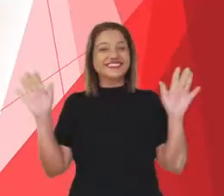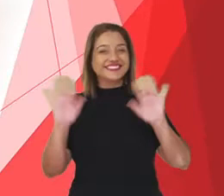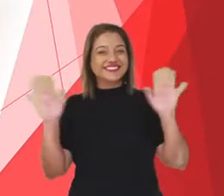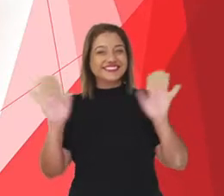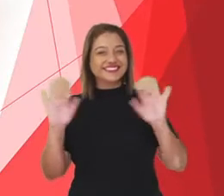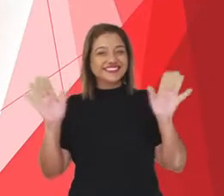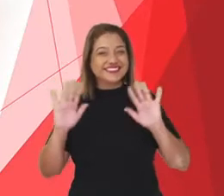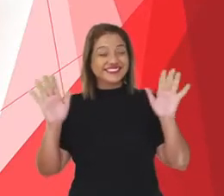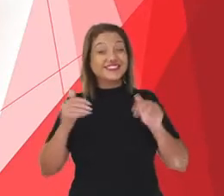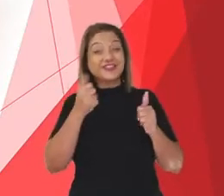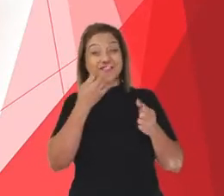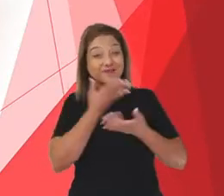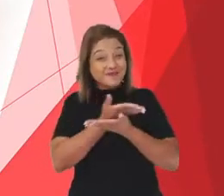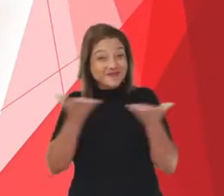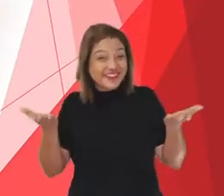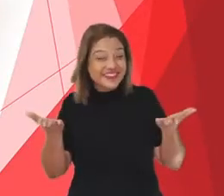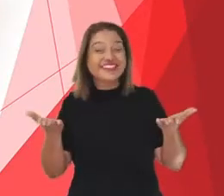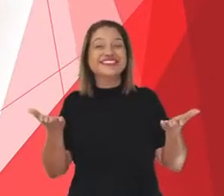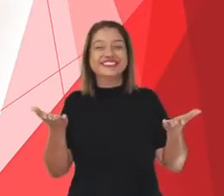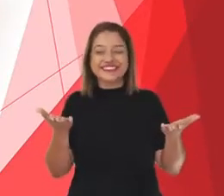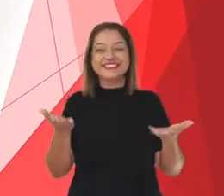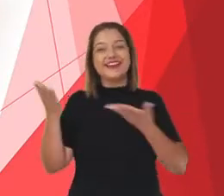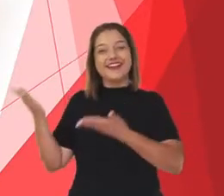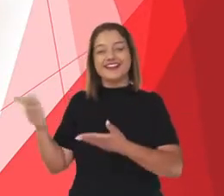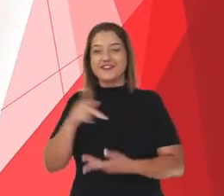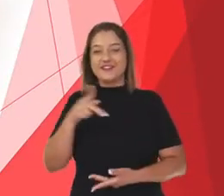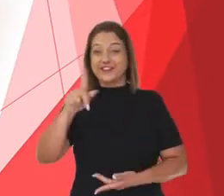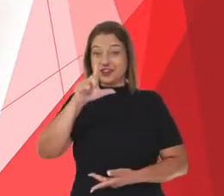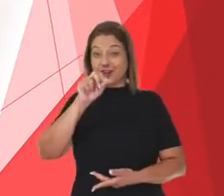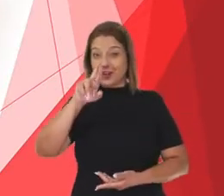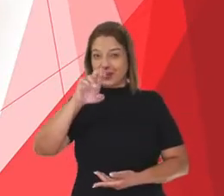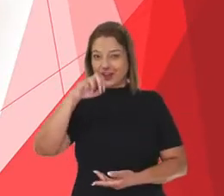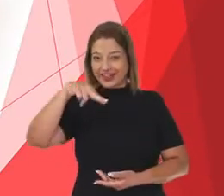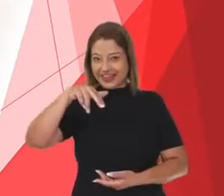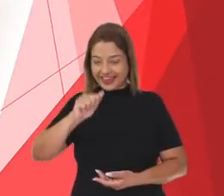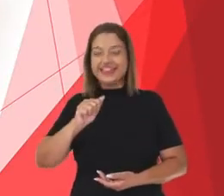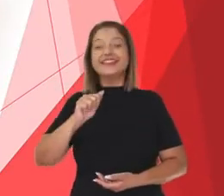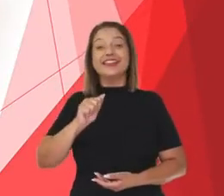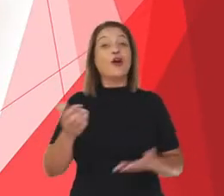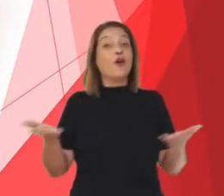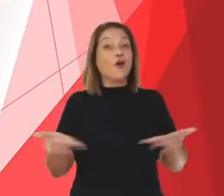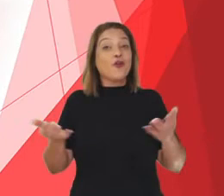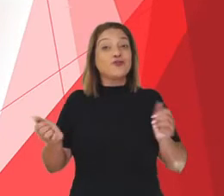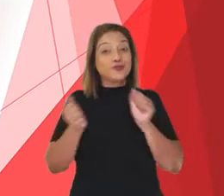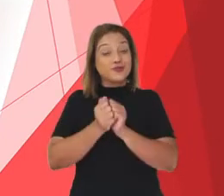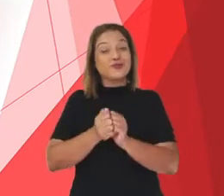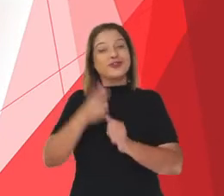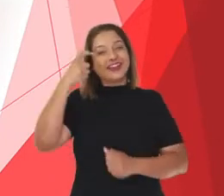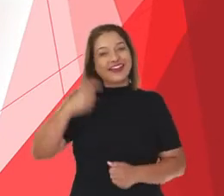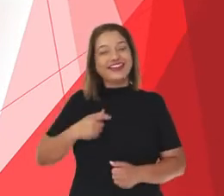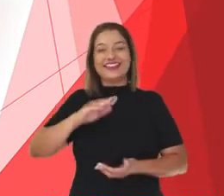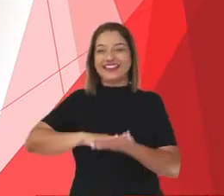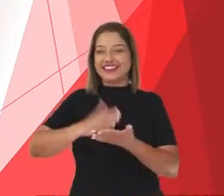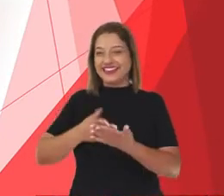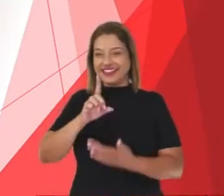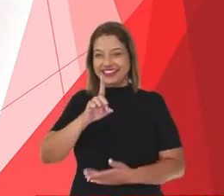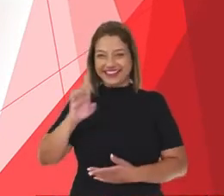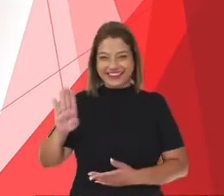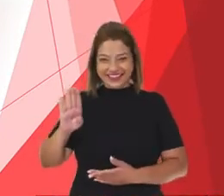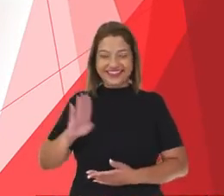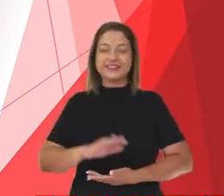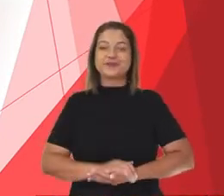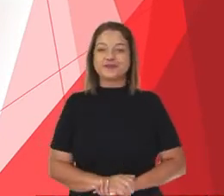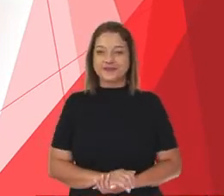Olá, como você está? Eu sou a professora Lorena Guimarães e essa é a intérprete Débora.